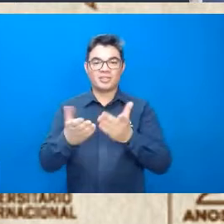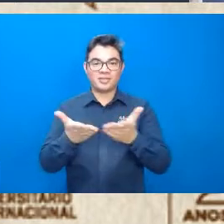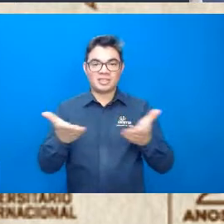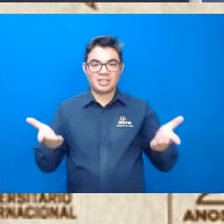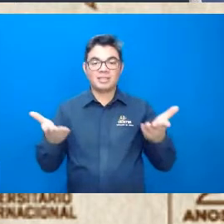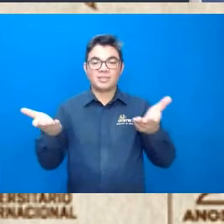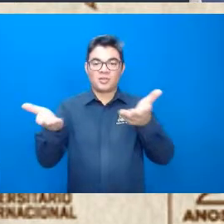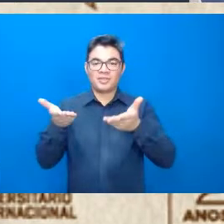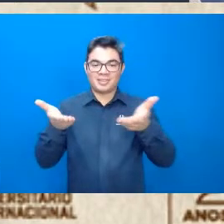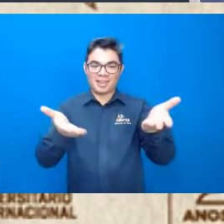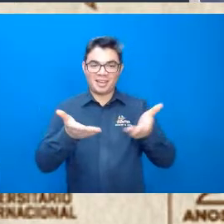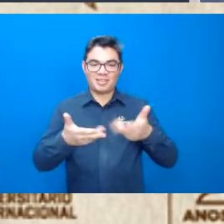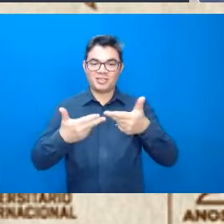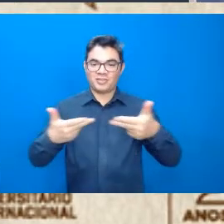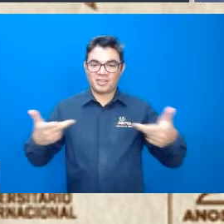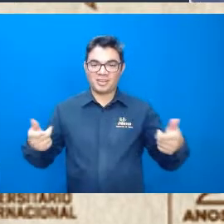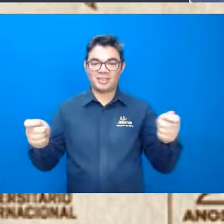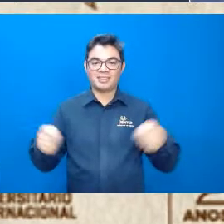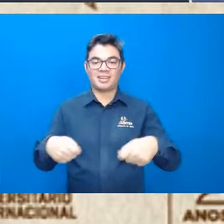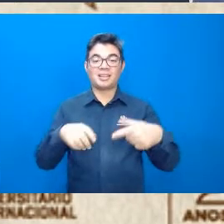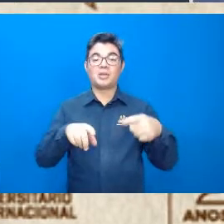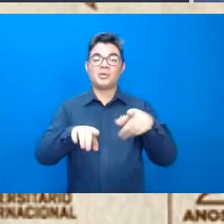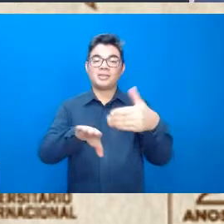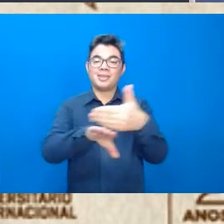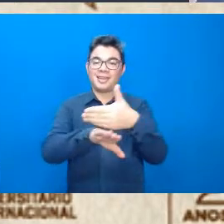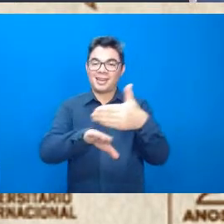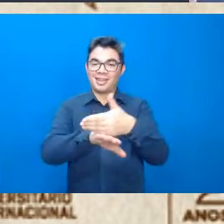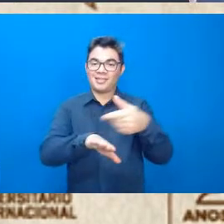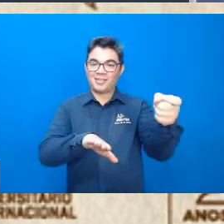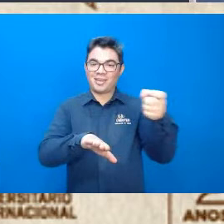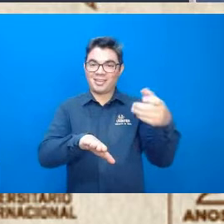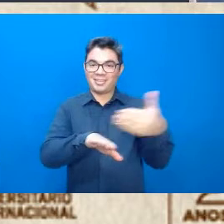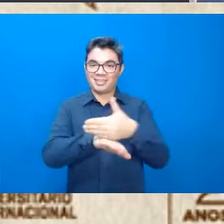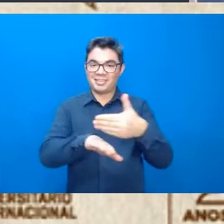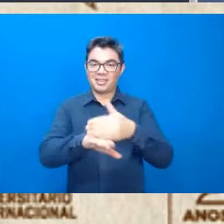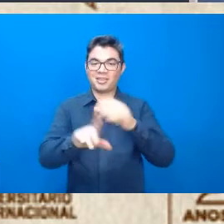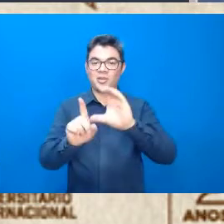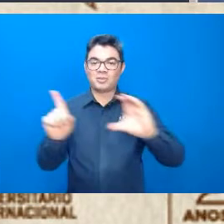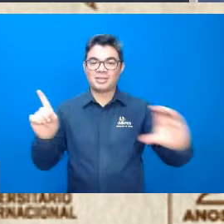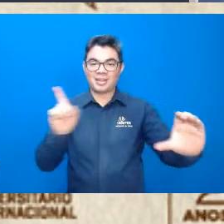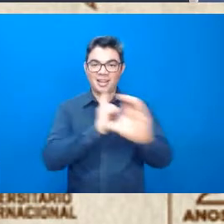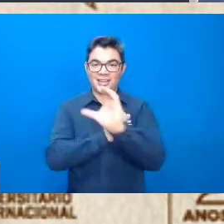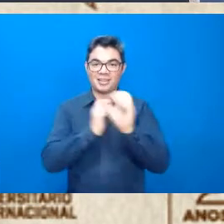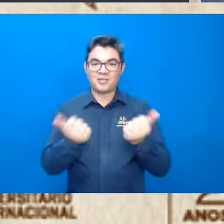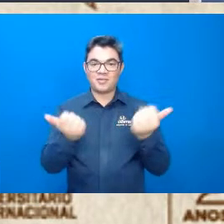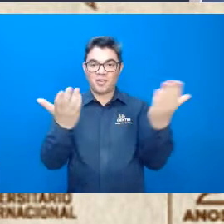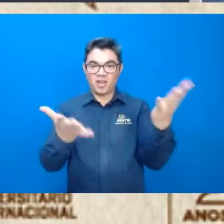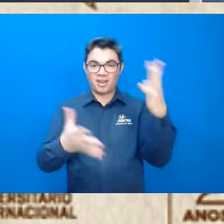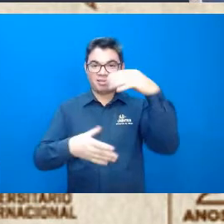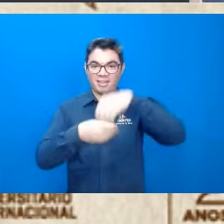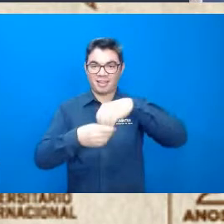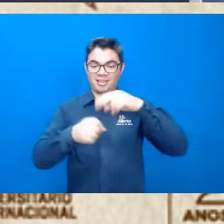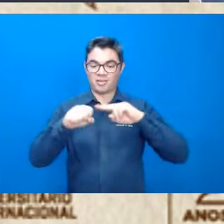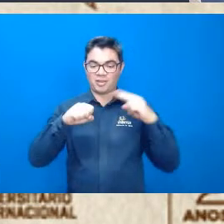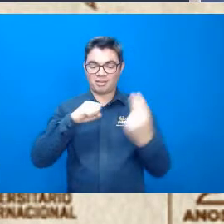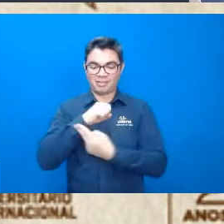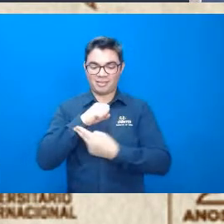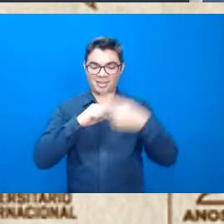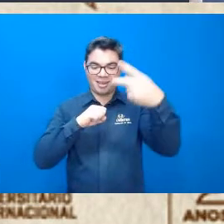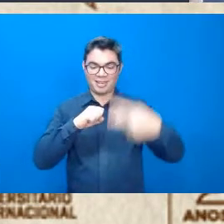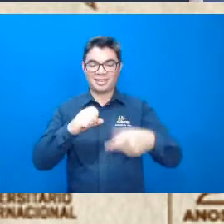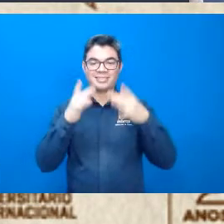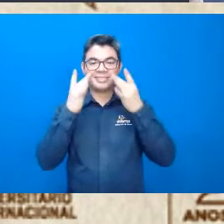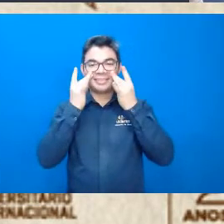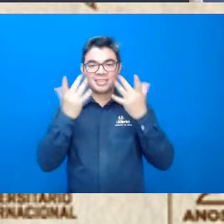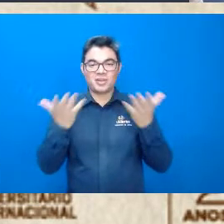nossos convidados, os nossos egressos, toda a nossa comunidade externa, interna, que se faz presente, então,